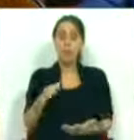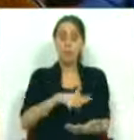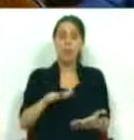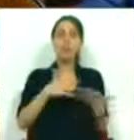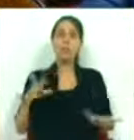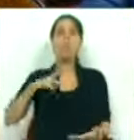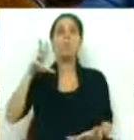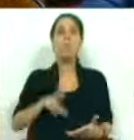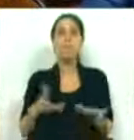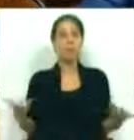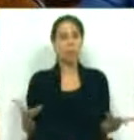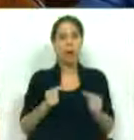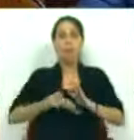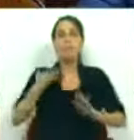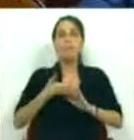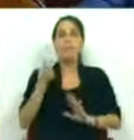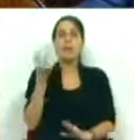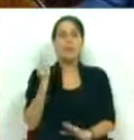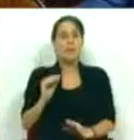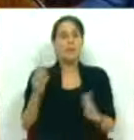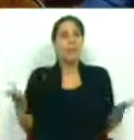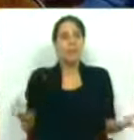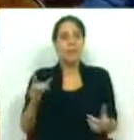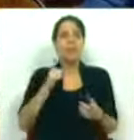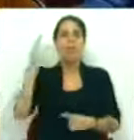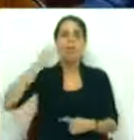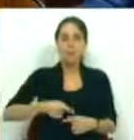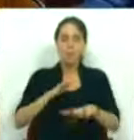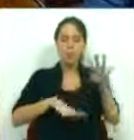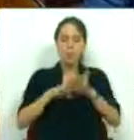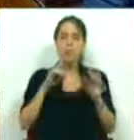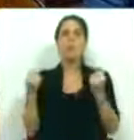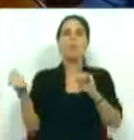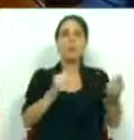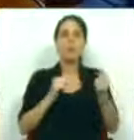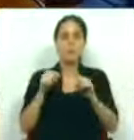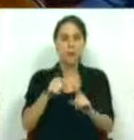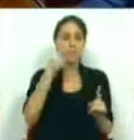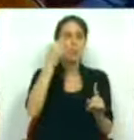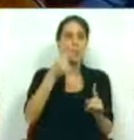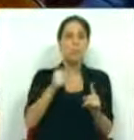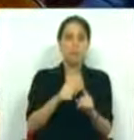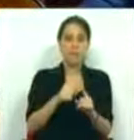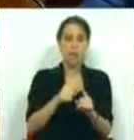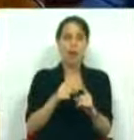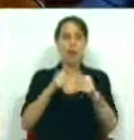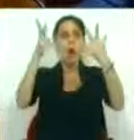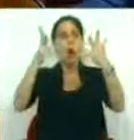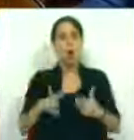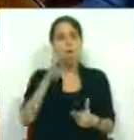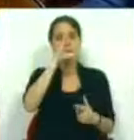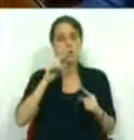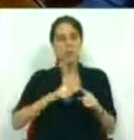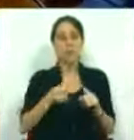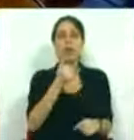contexto em que Portugal se encontra de emergência financeira, impõe-se proceder a um debate na especialidade do Orçamento